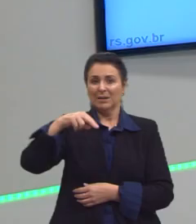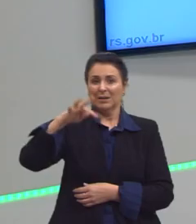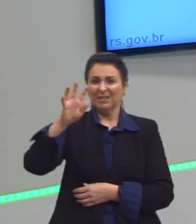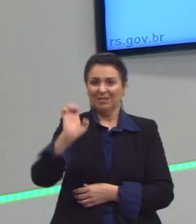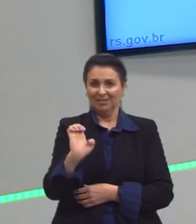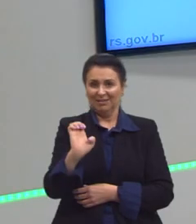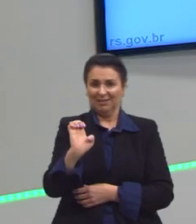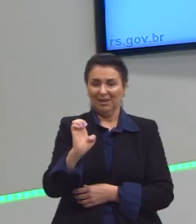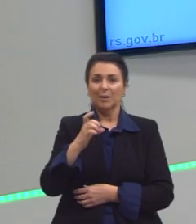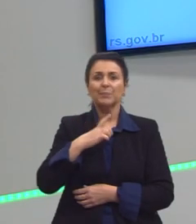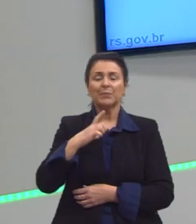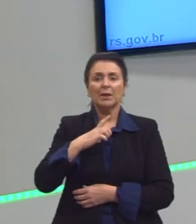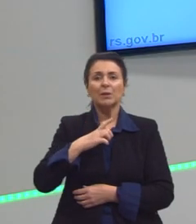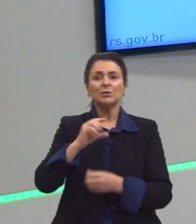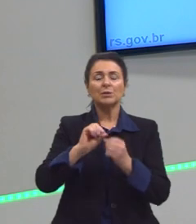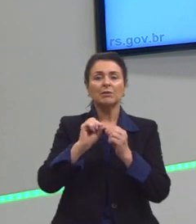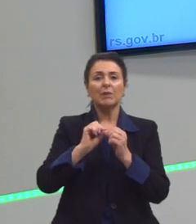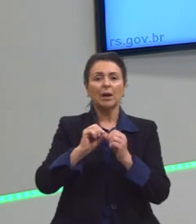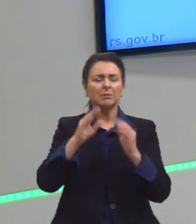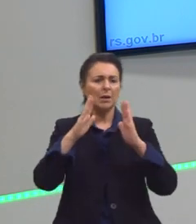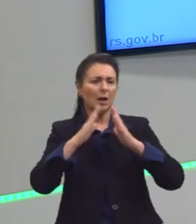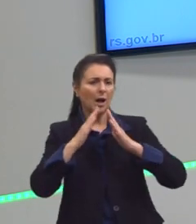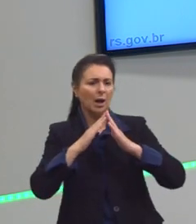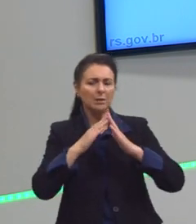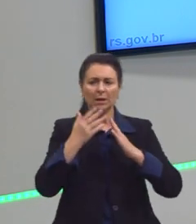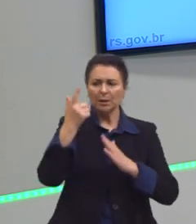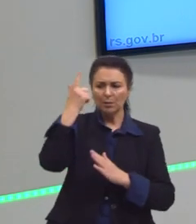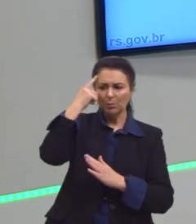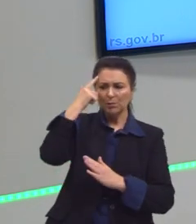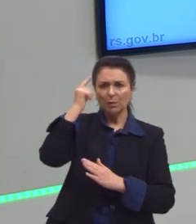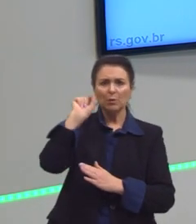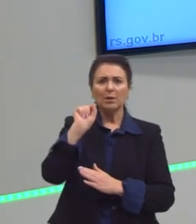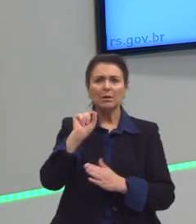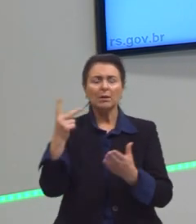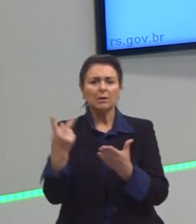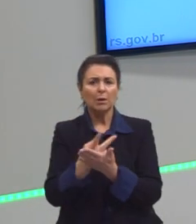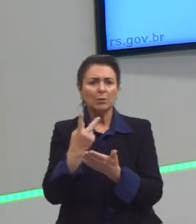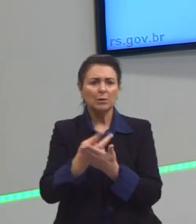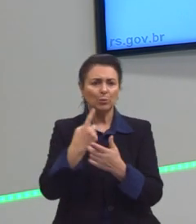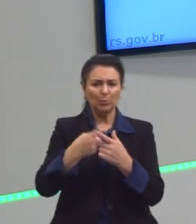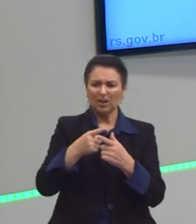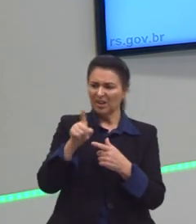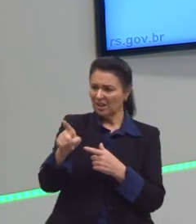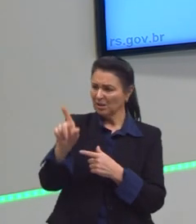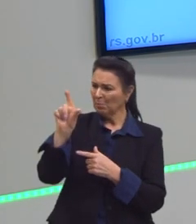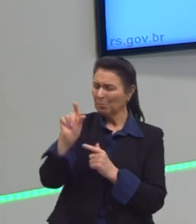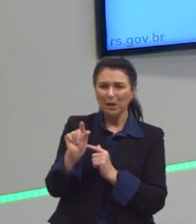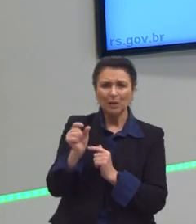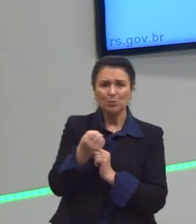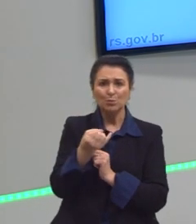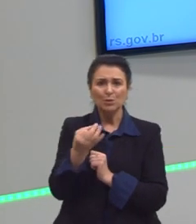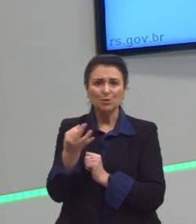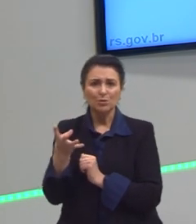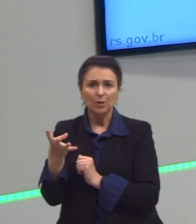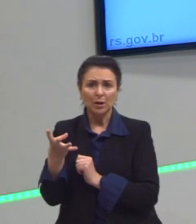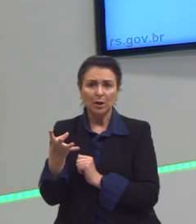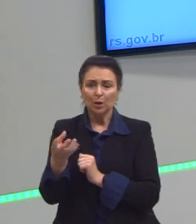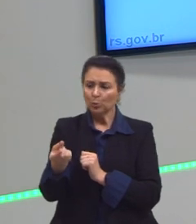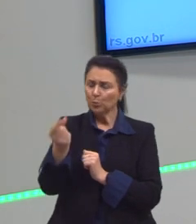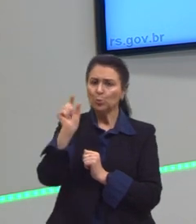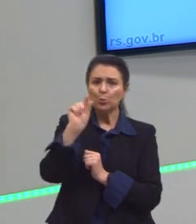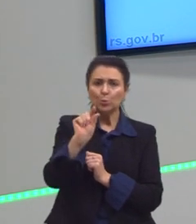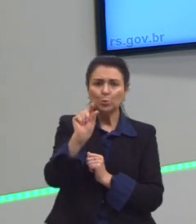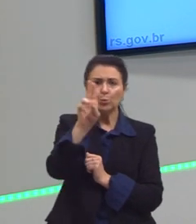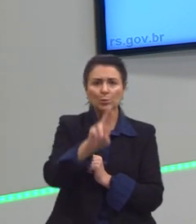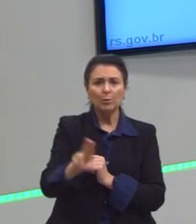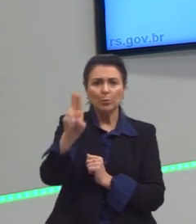E a gente faz essa diluição em casa sem muitas vezes nem saber o que está acontecendo. Porque a gente pega uma tampinha do produto e coloca na máquina